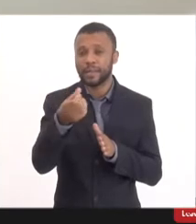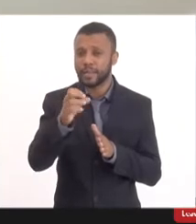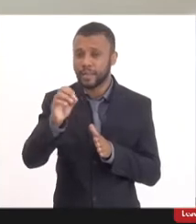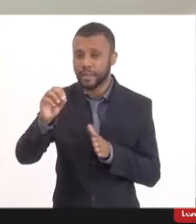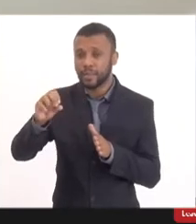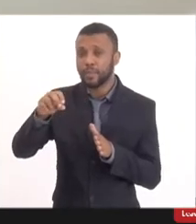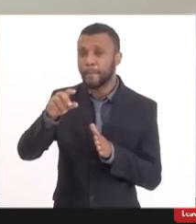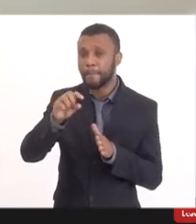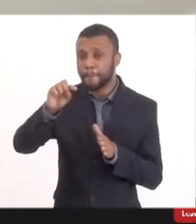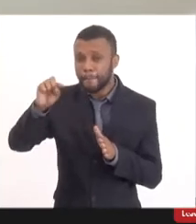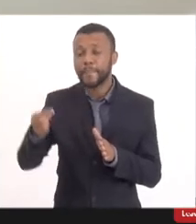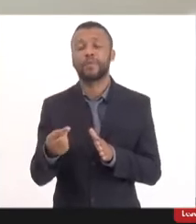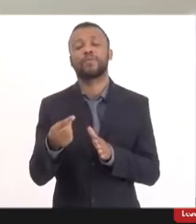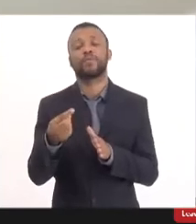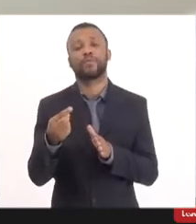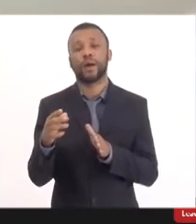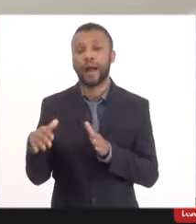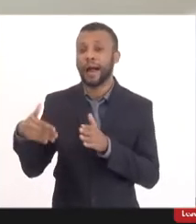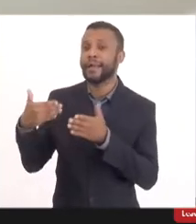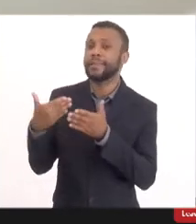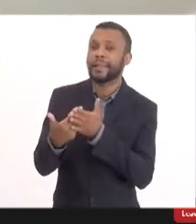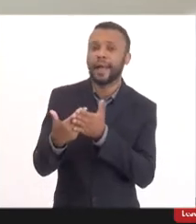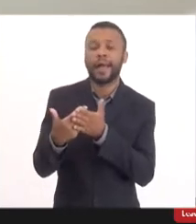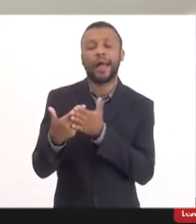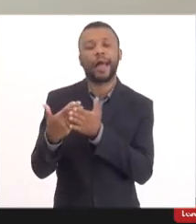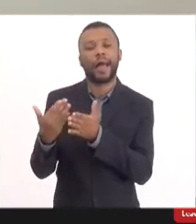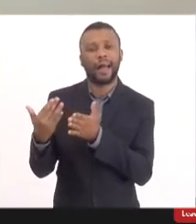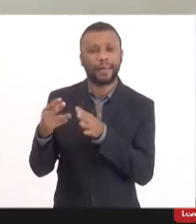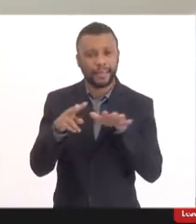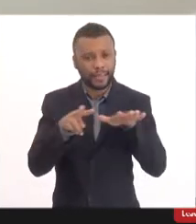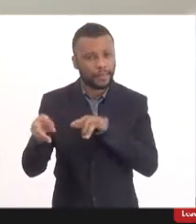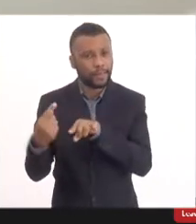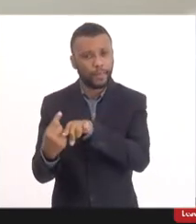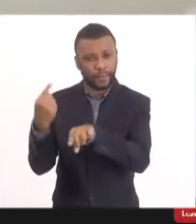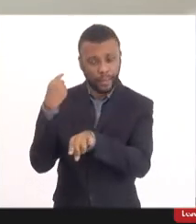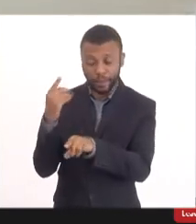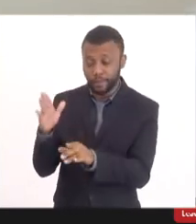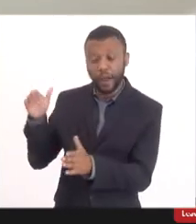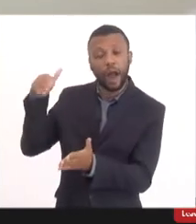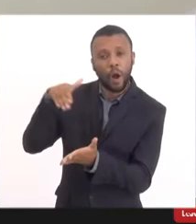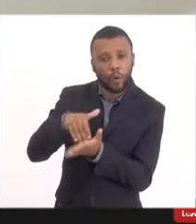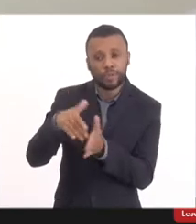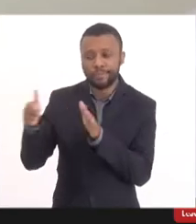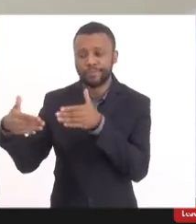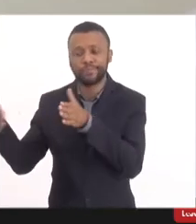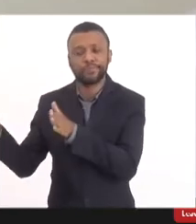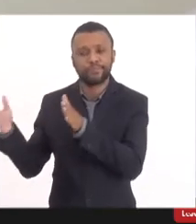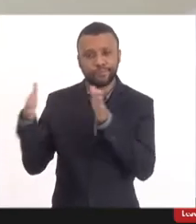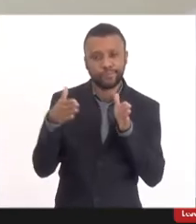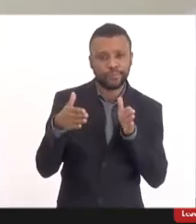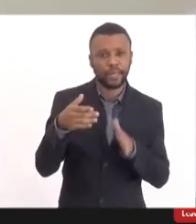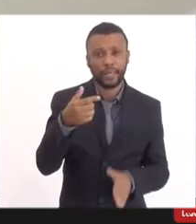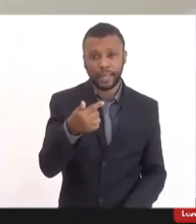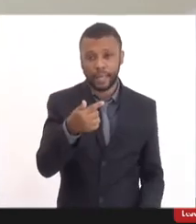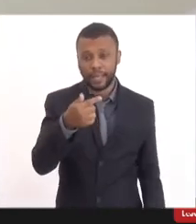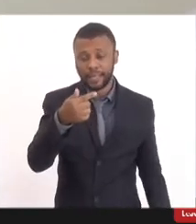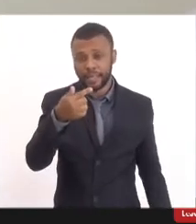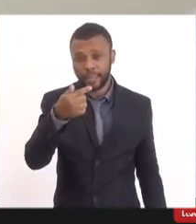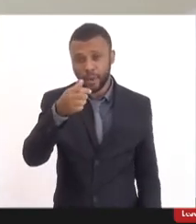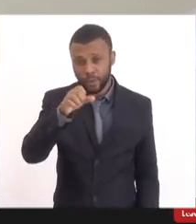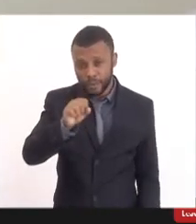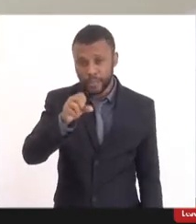última distribuição realizada pelo Estado na semana passada. Dessas 783.600